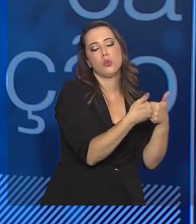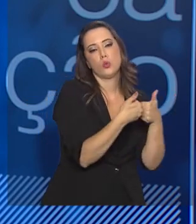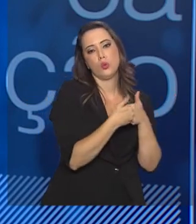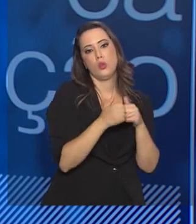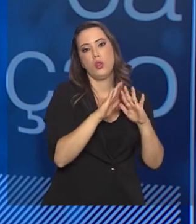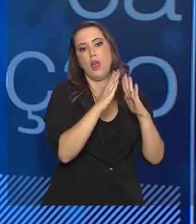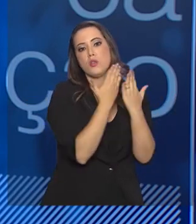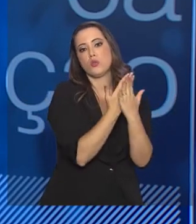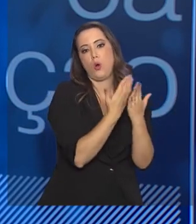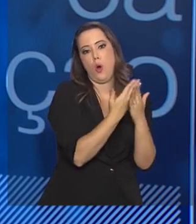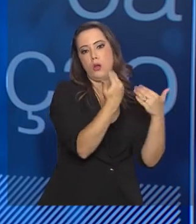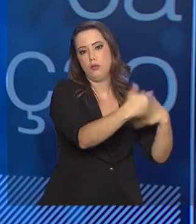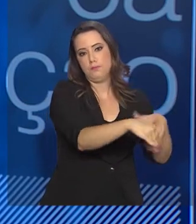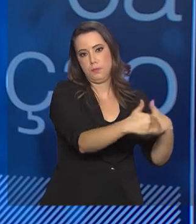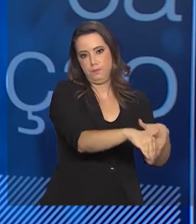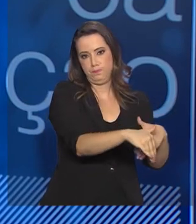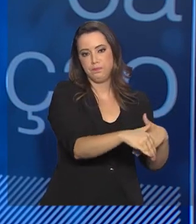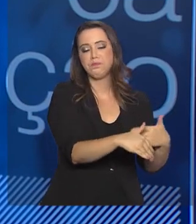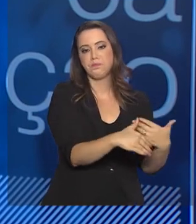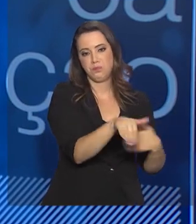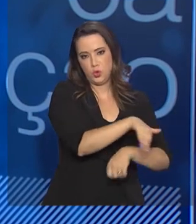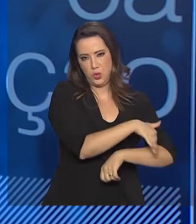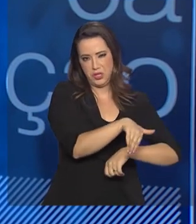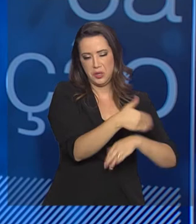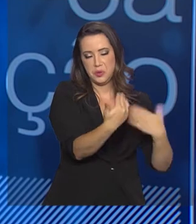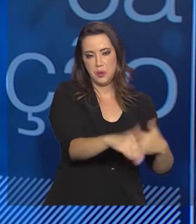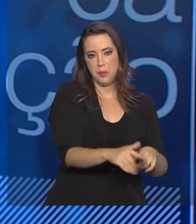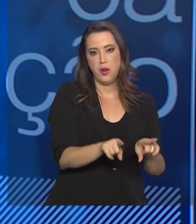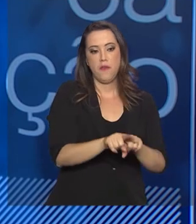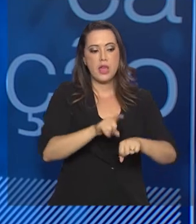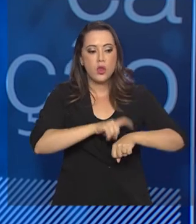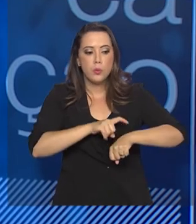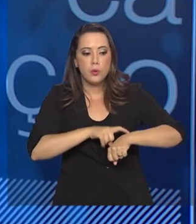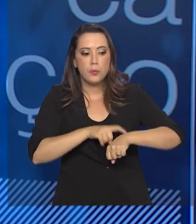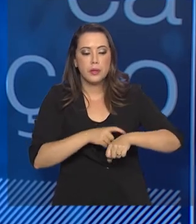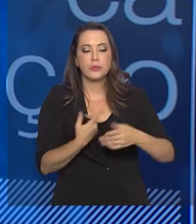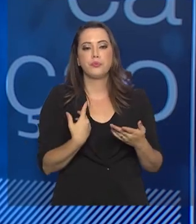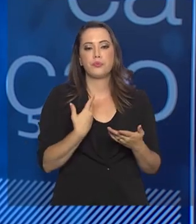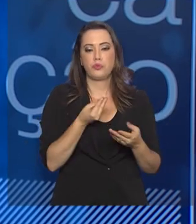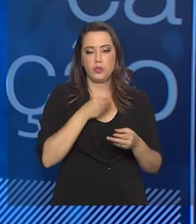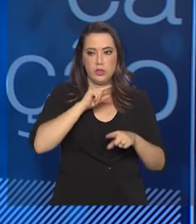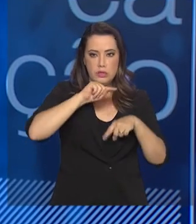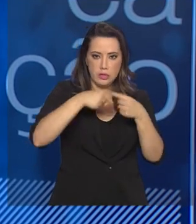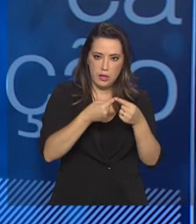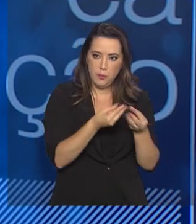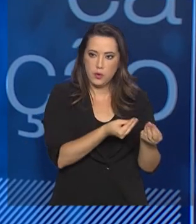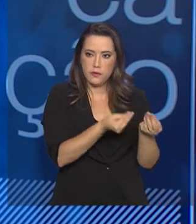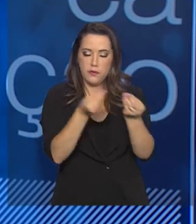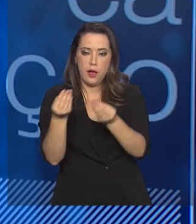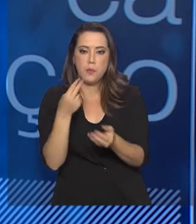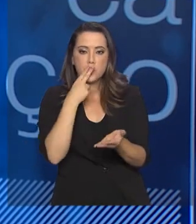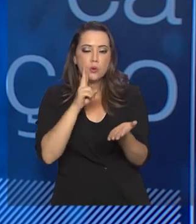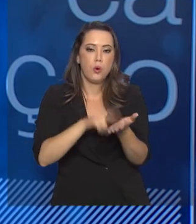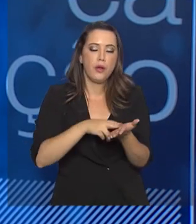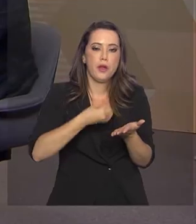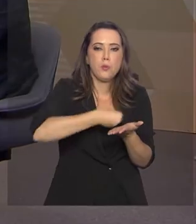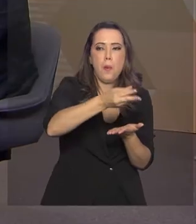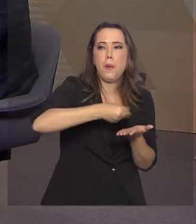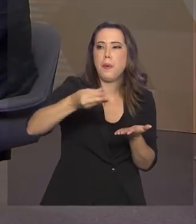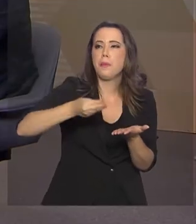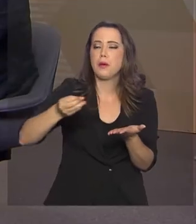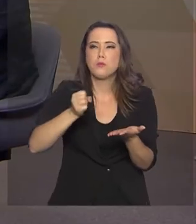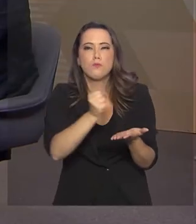próximo dos locais de aplicação. E chegando mais próximo do dia da prova, vão para os depósitos dos Correios, que fazem a entrega no dia.